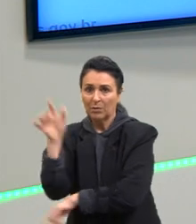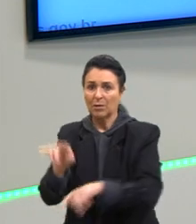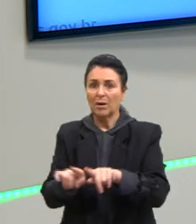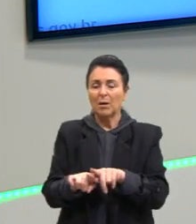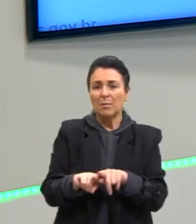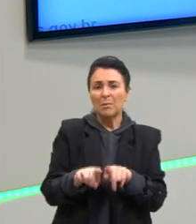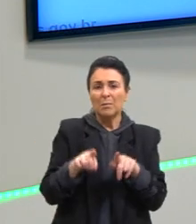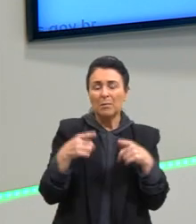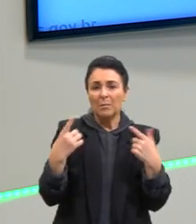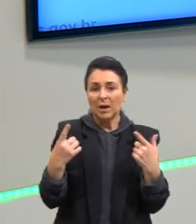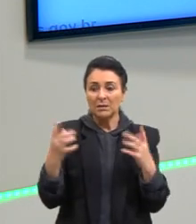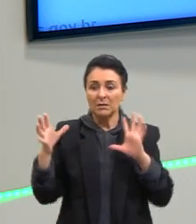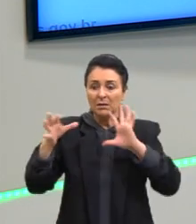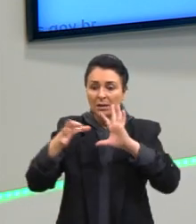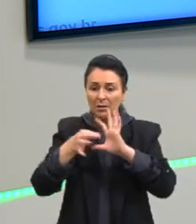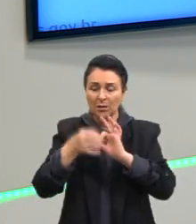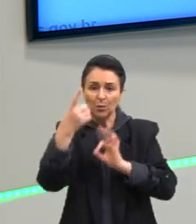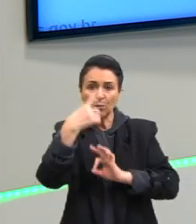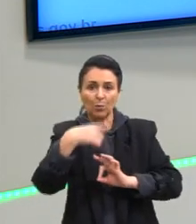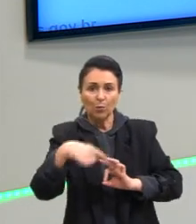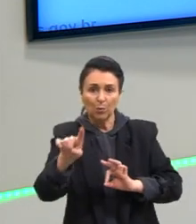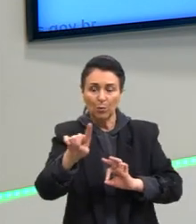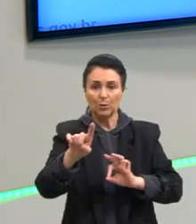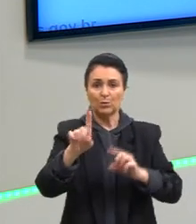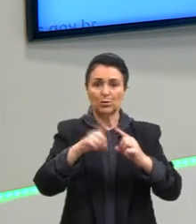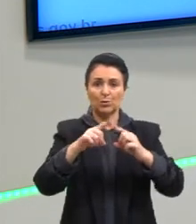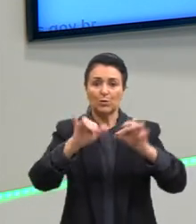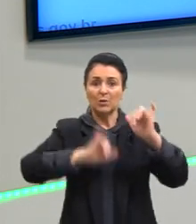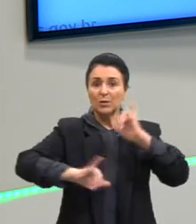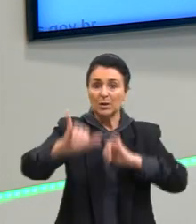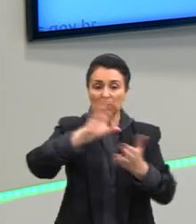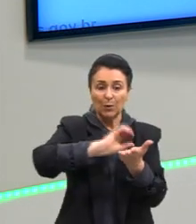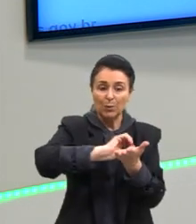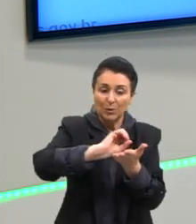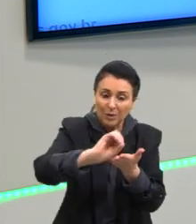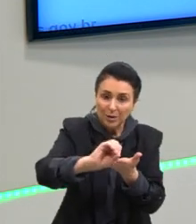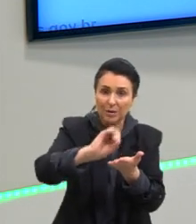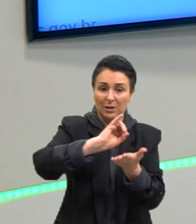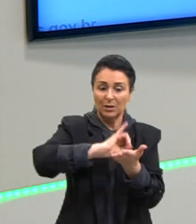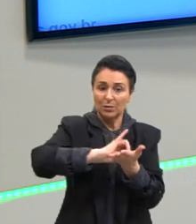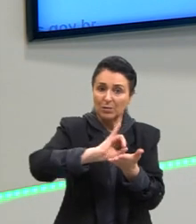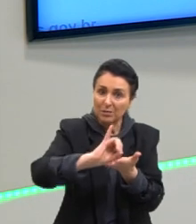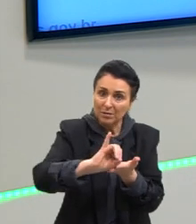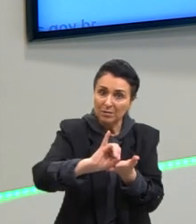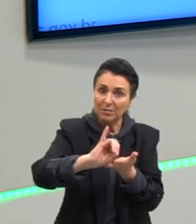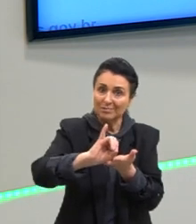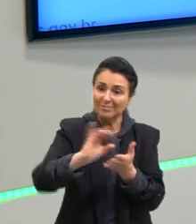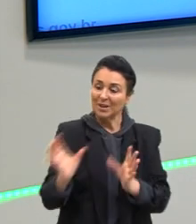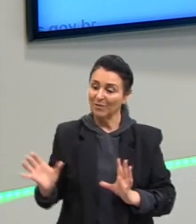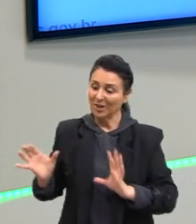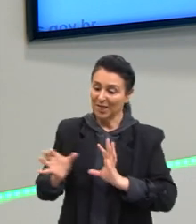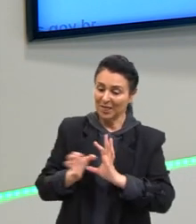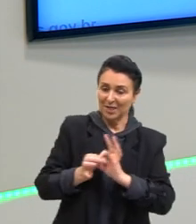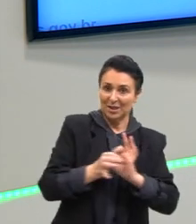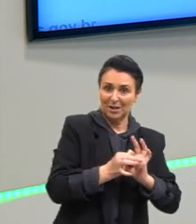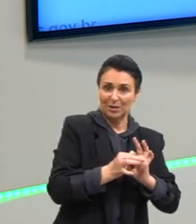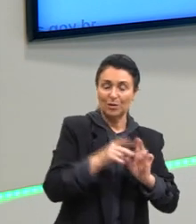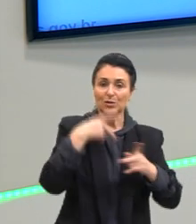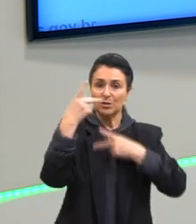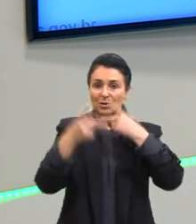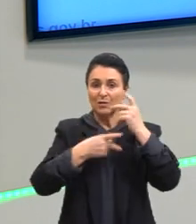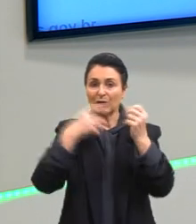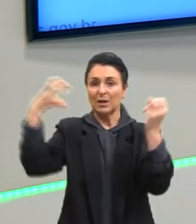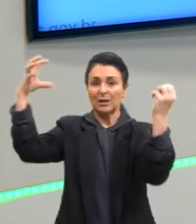alinca com as outras químicas, com a química inorgânica, com a química orgânica. Então, quando a gente fala aí de